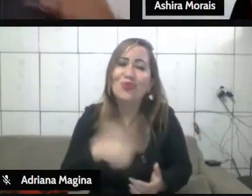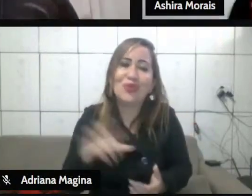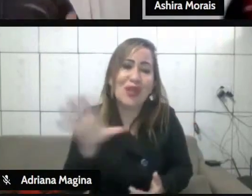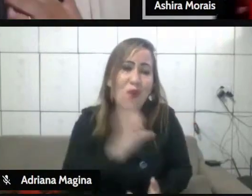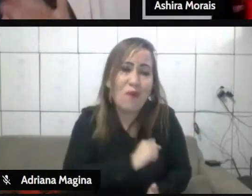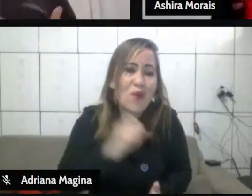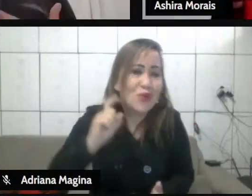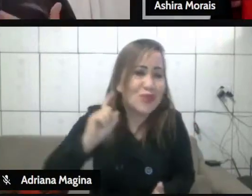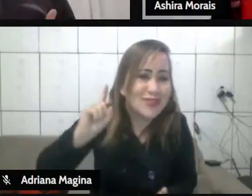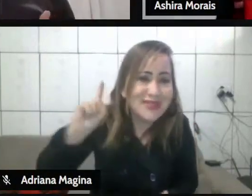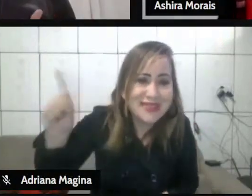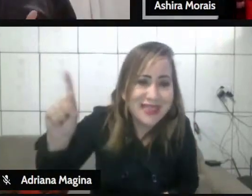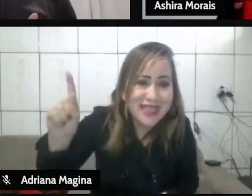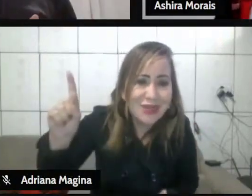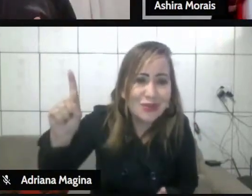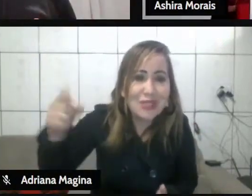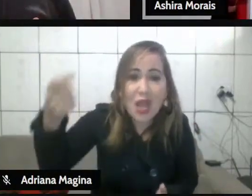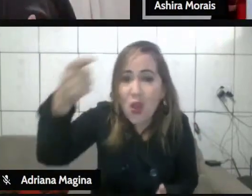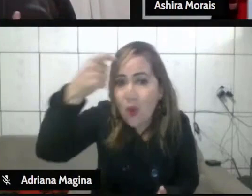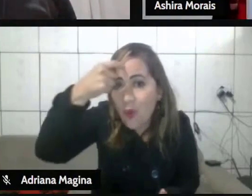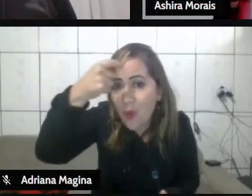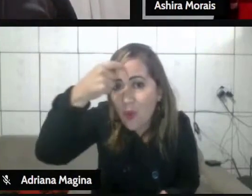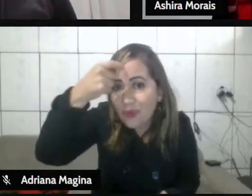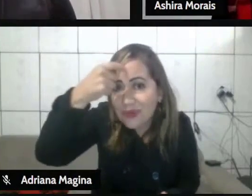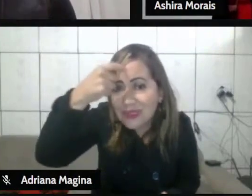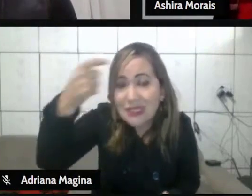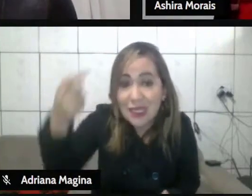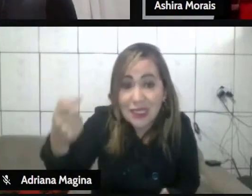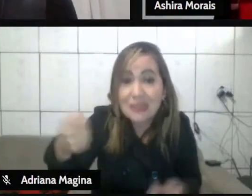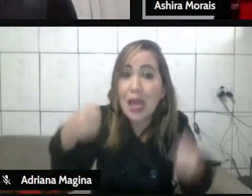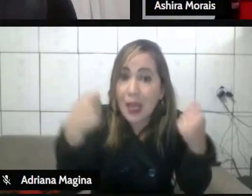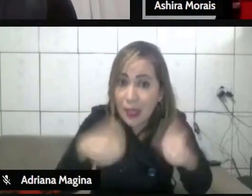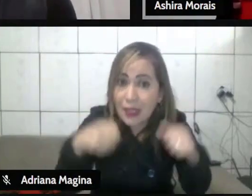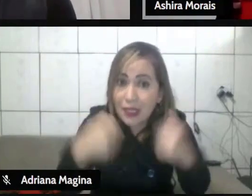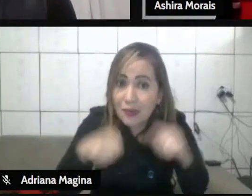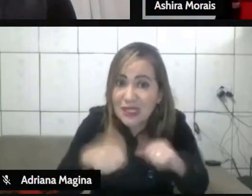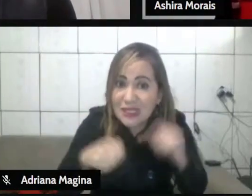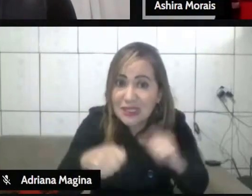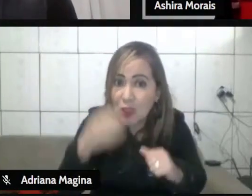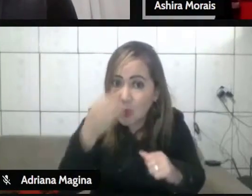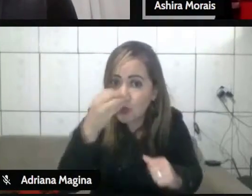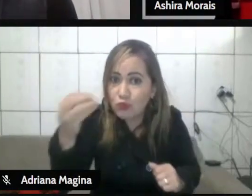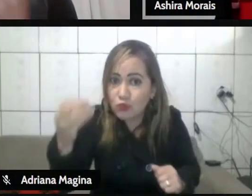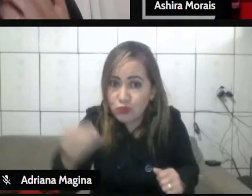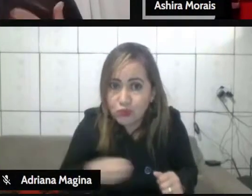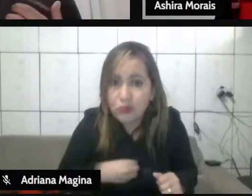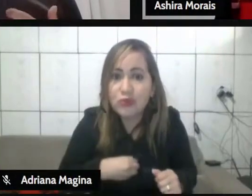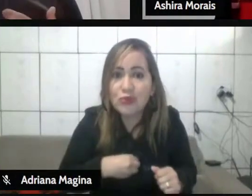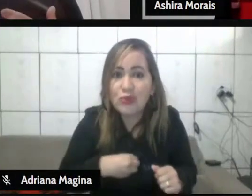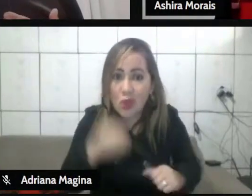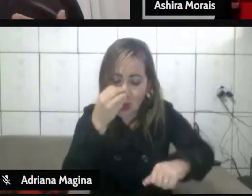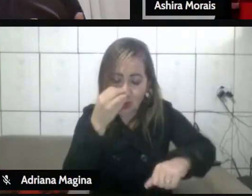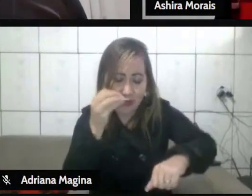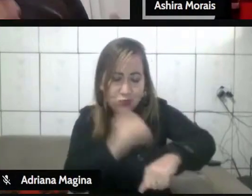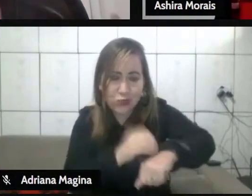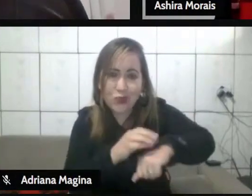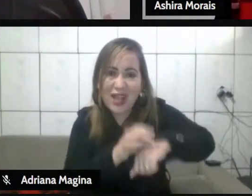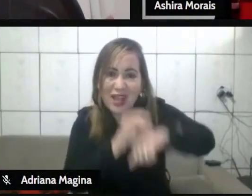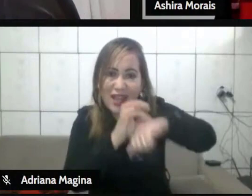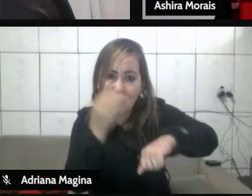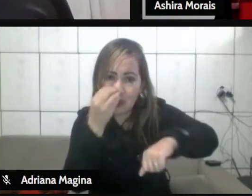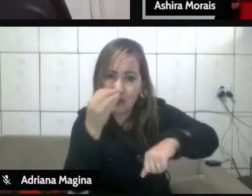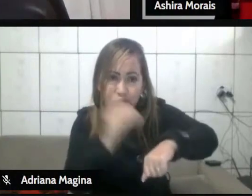e a consciência de que certas práticas precisam ser negadas, a graça de Deus está